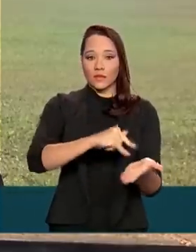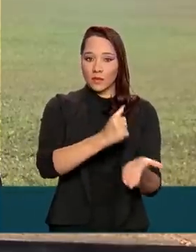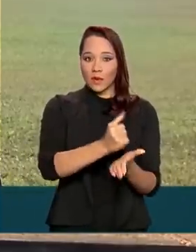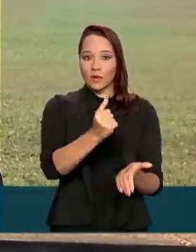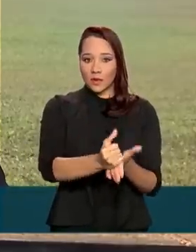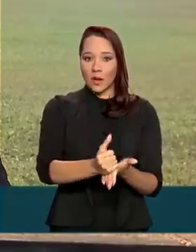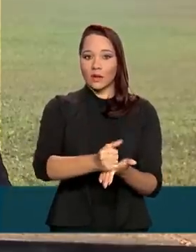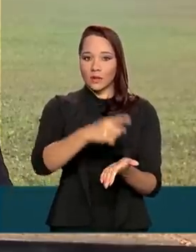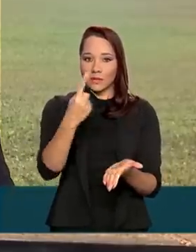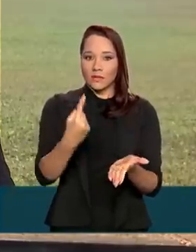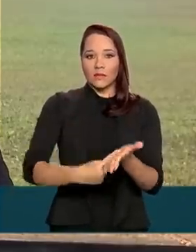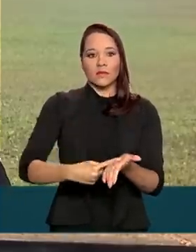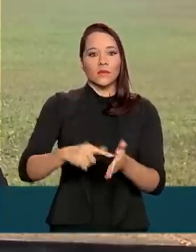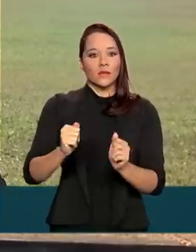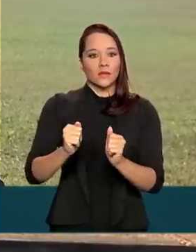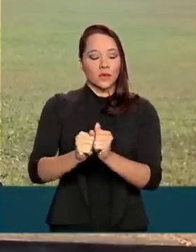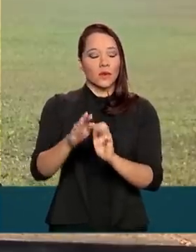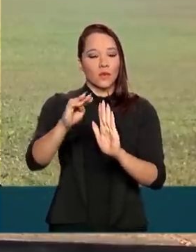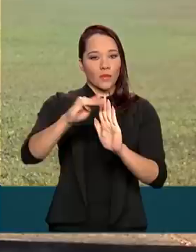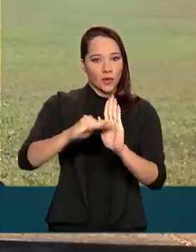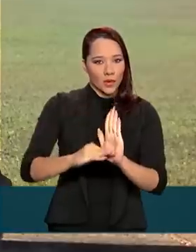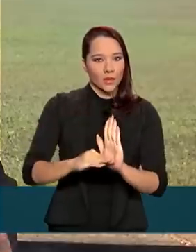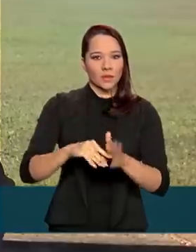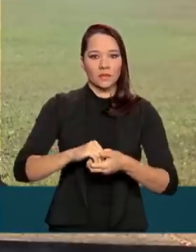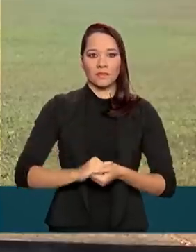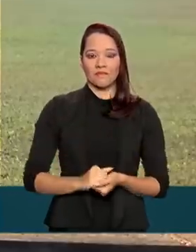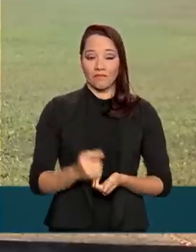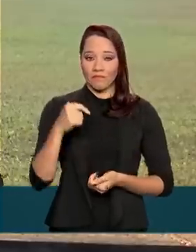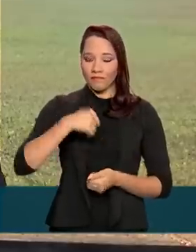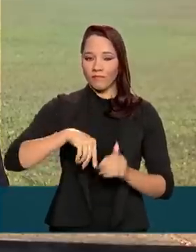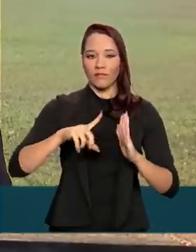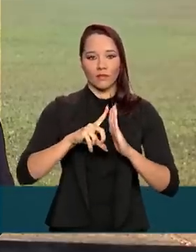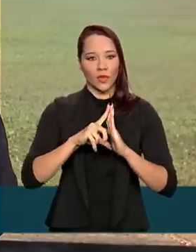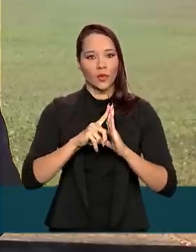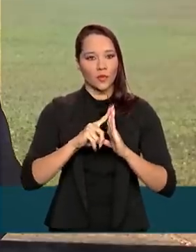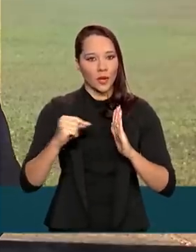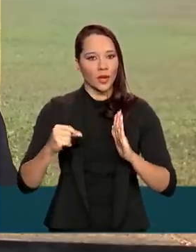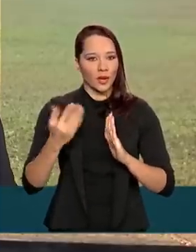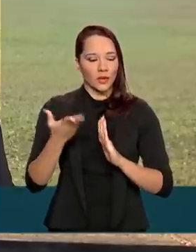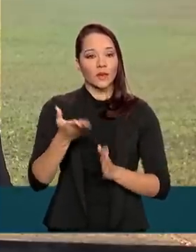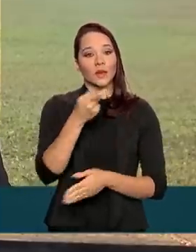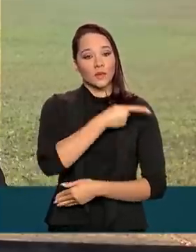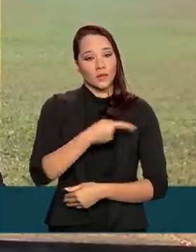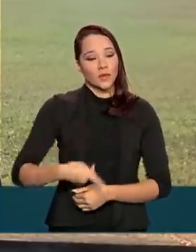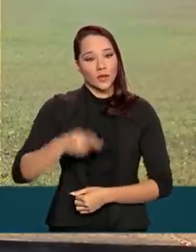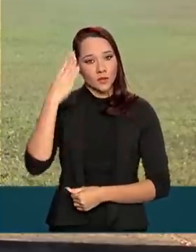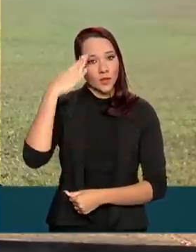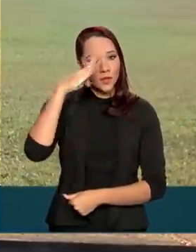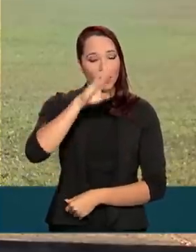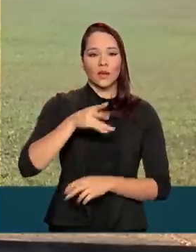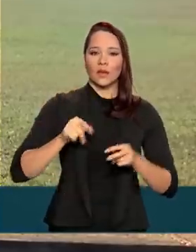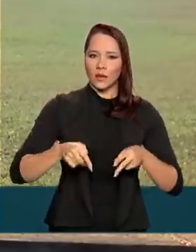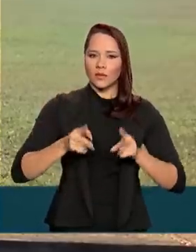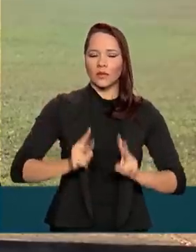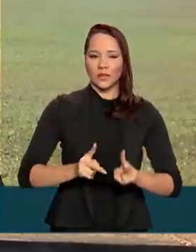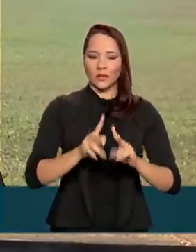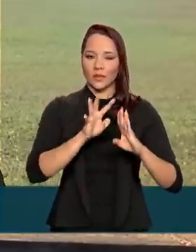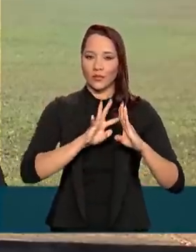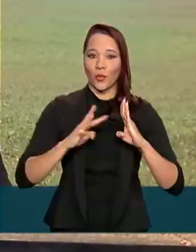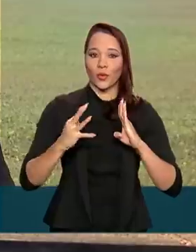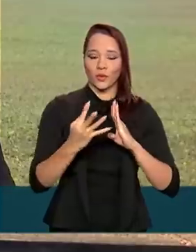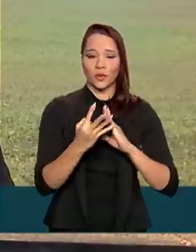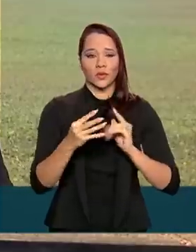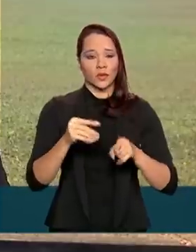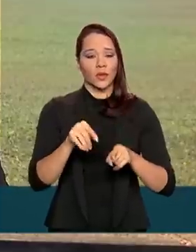firmados por meio deste programa. E aqui no Palácio do Alvorado, o presidente Jair Bolsonaro segue em isolamento.